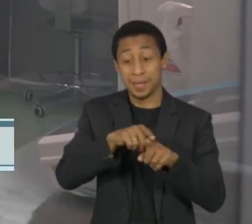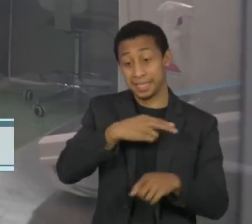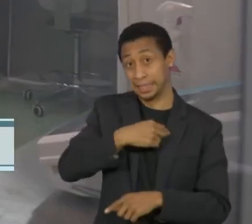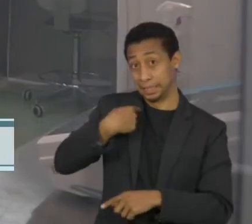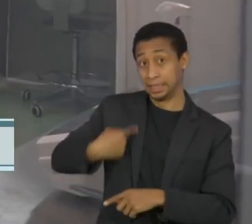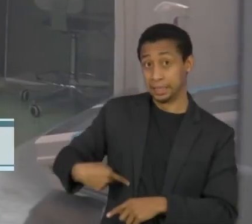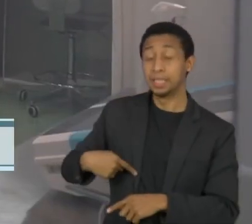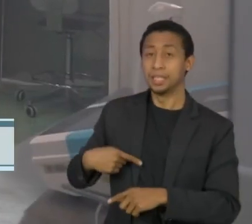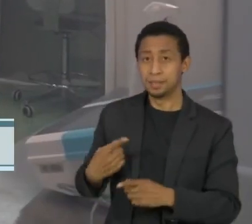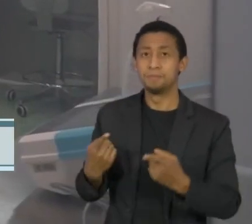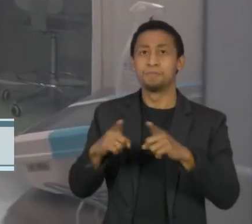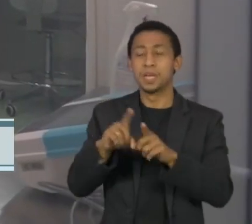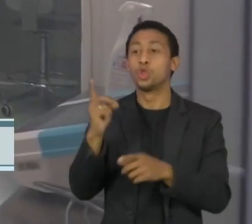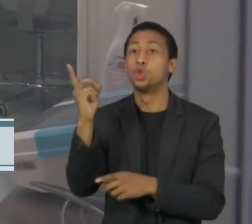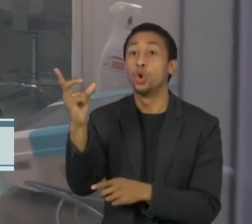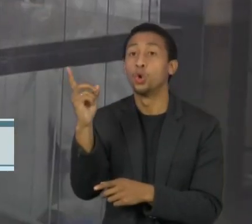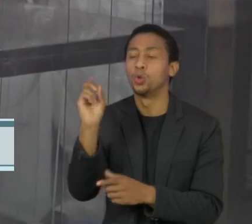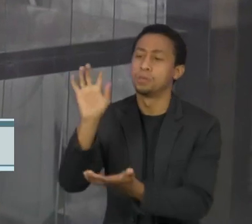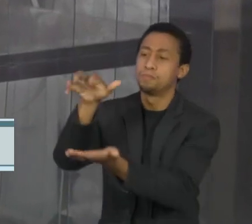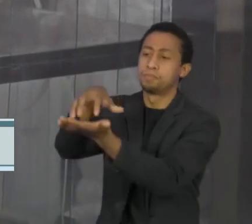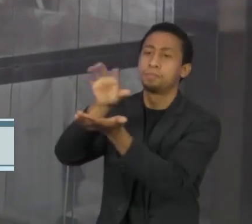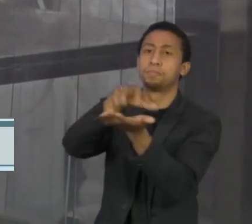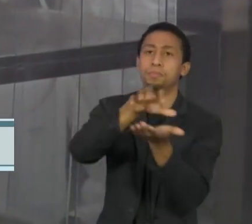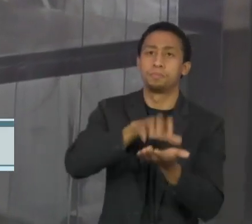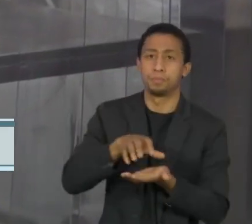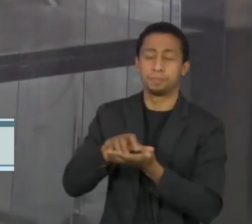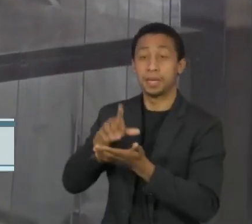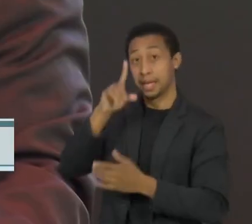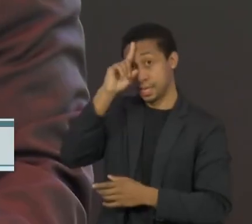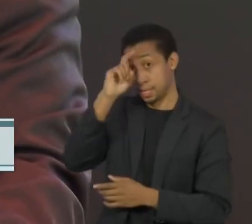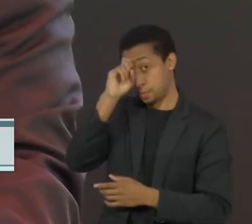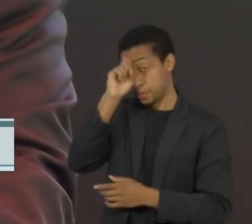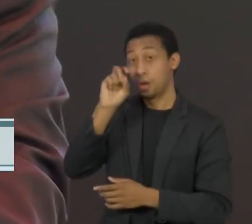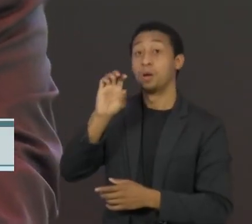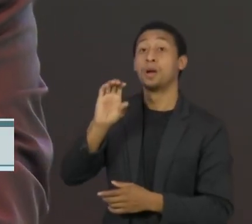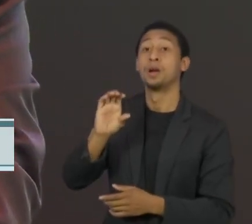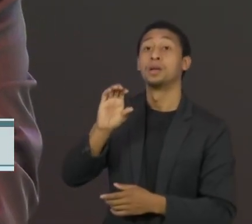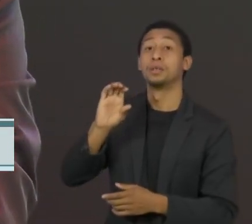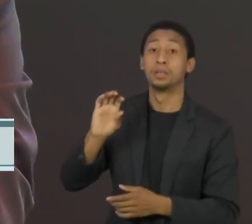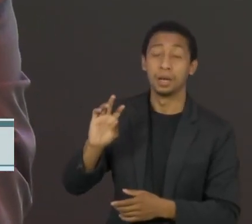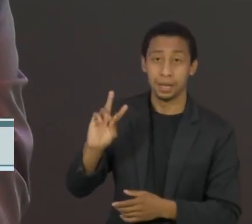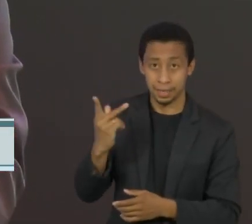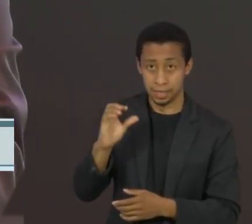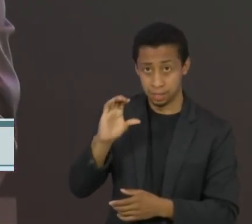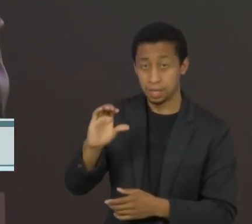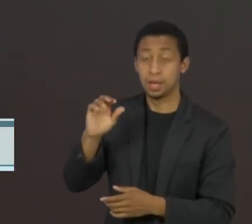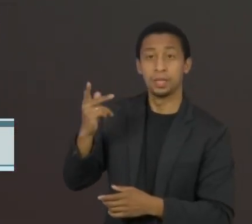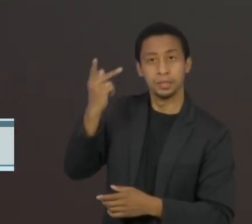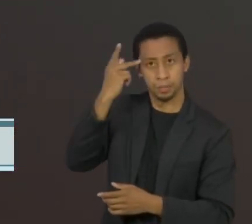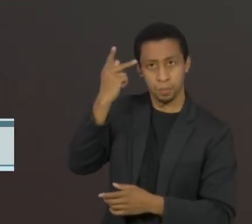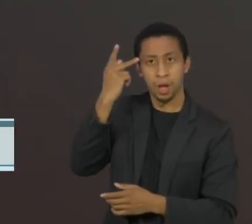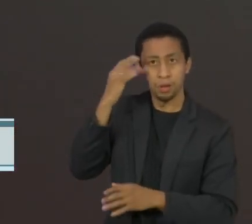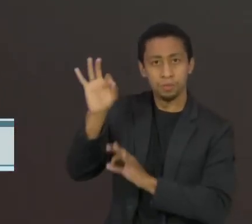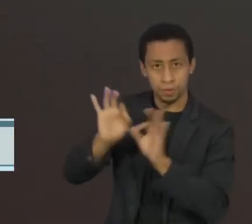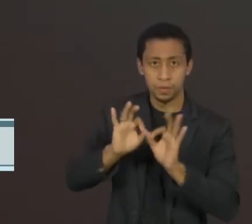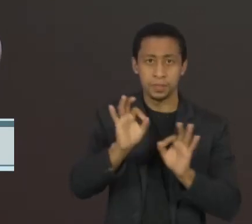centros de pesquisa, incluindo o Hospital das Clínicas, em São Paulo. A vacina nos coloca numa posição